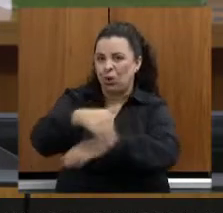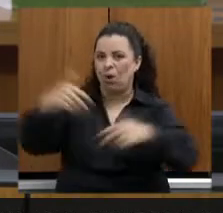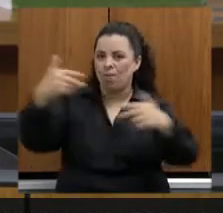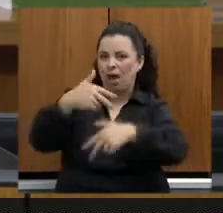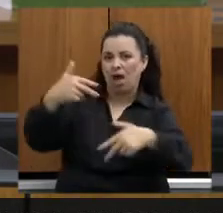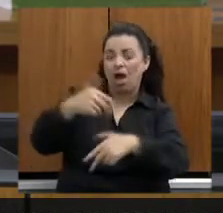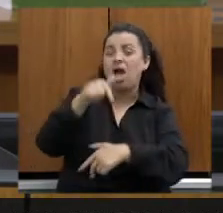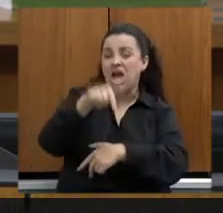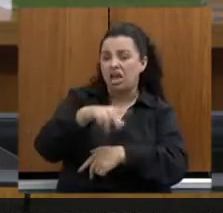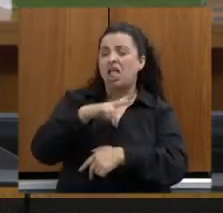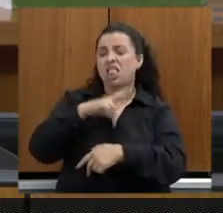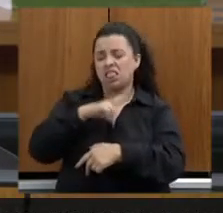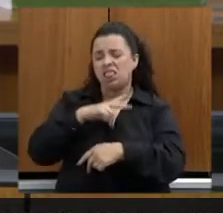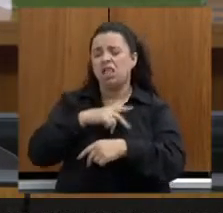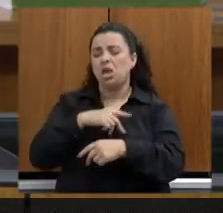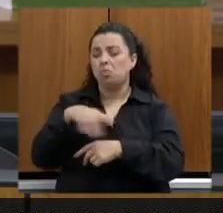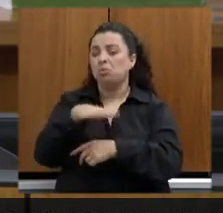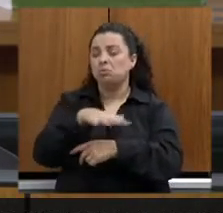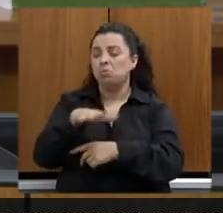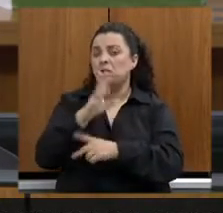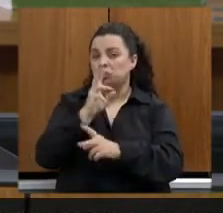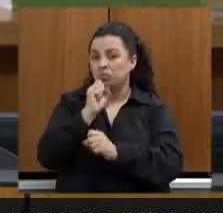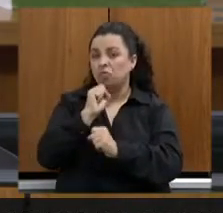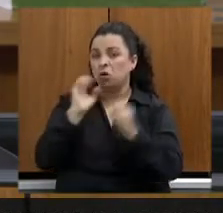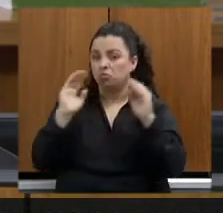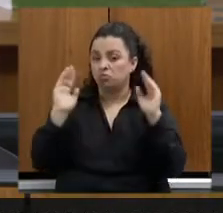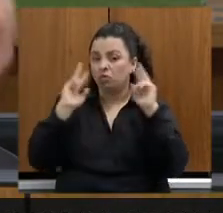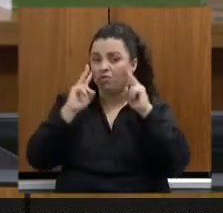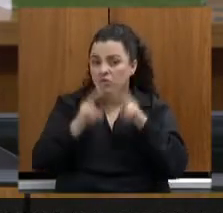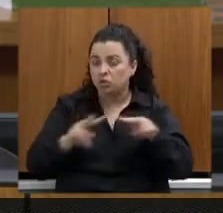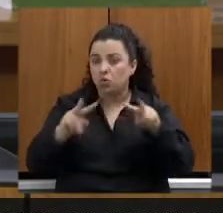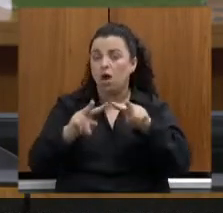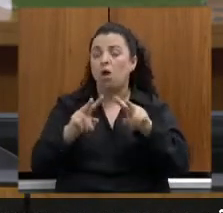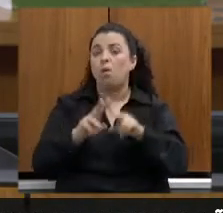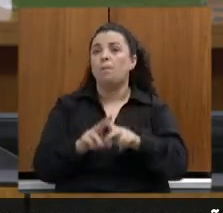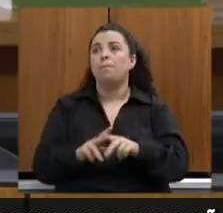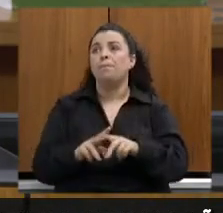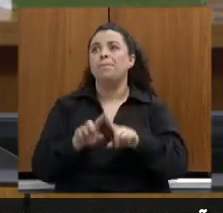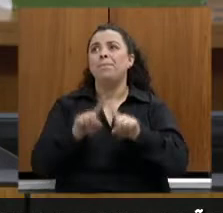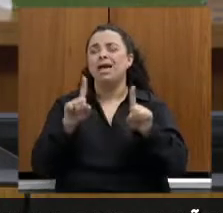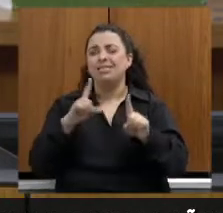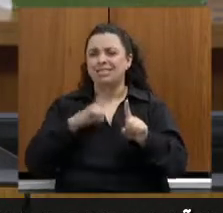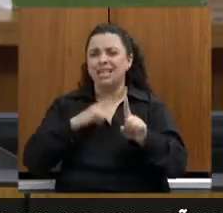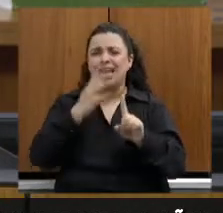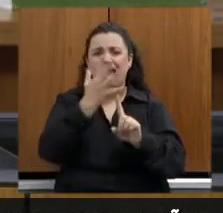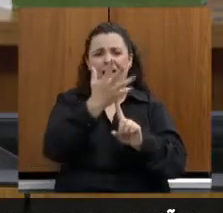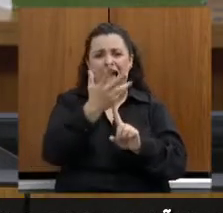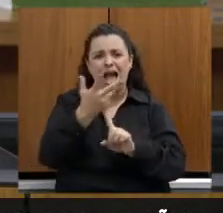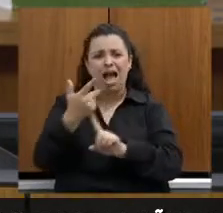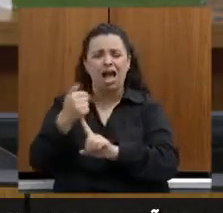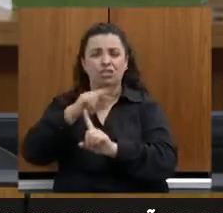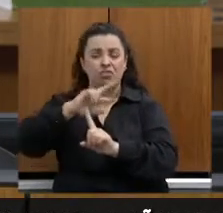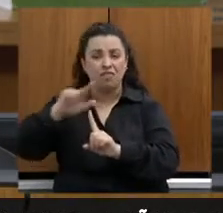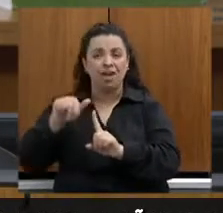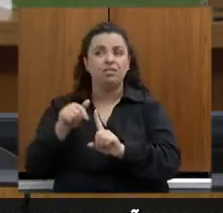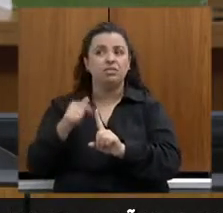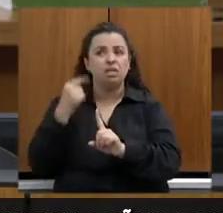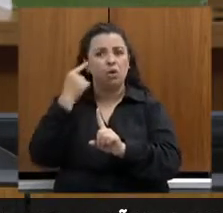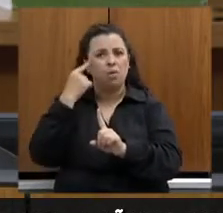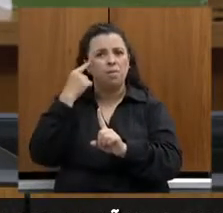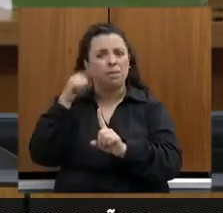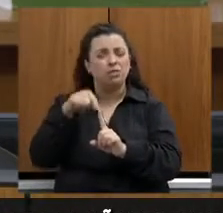talvez de todas as artes, a dança, e eu coloco também as artes plásticas, sejam as que